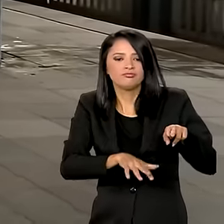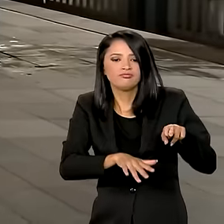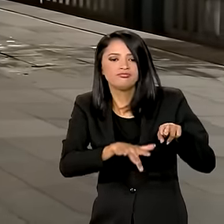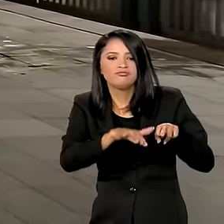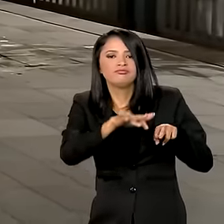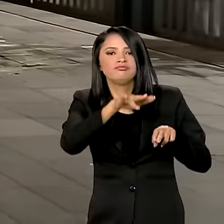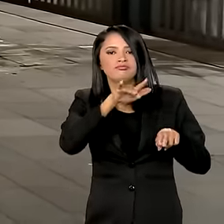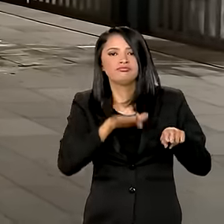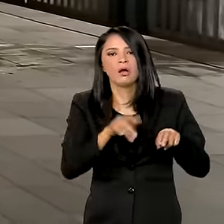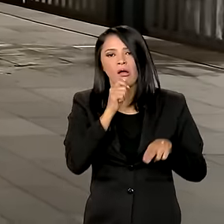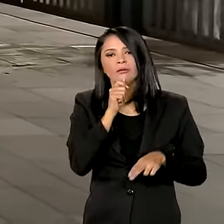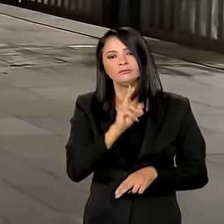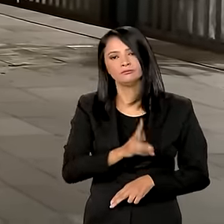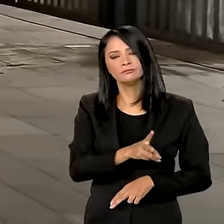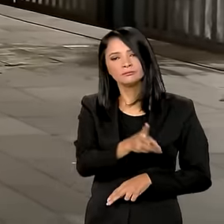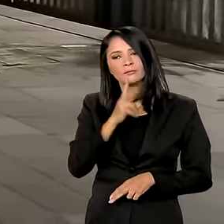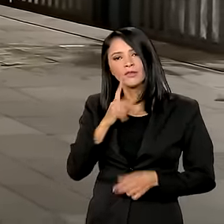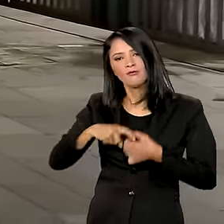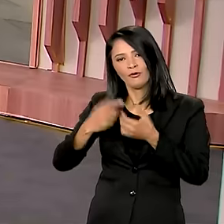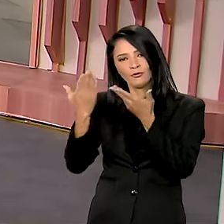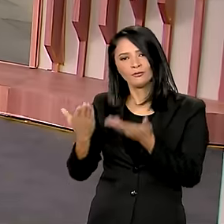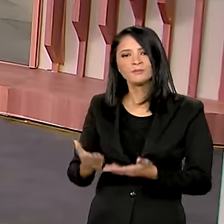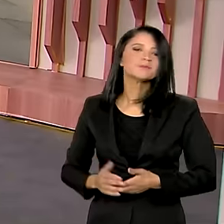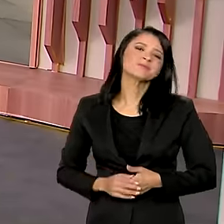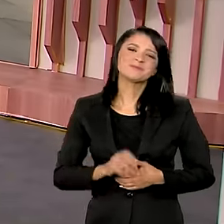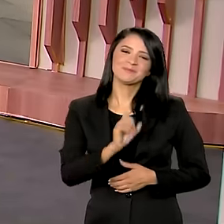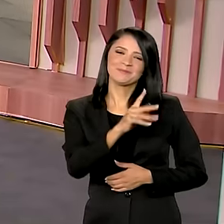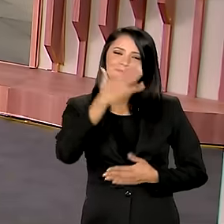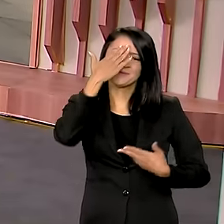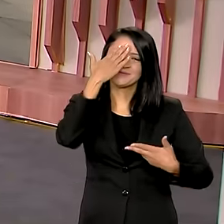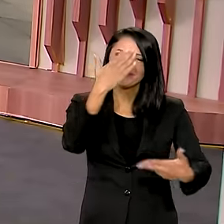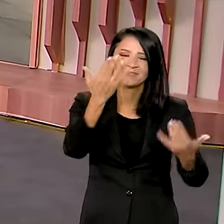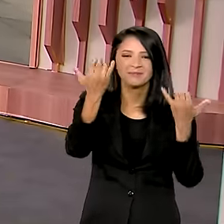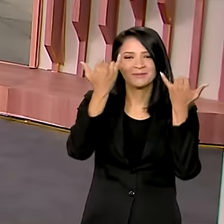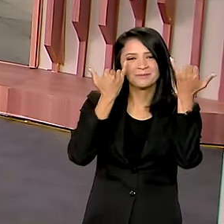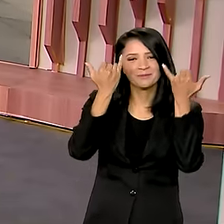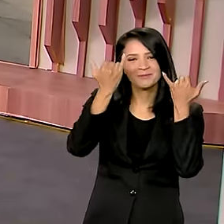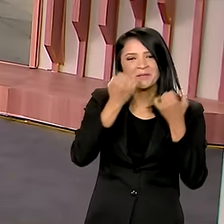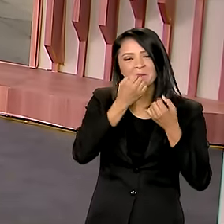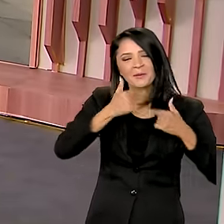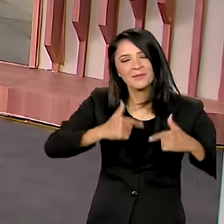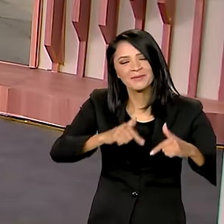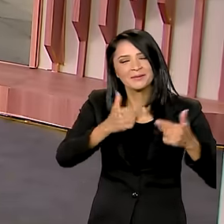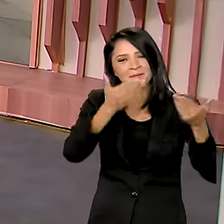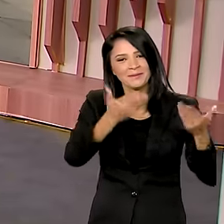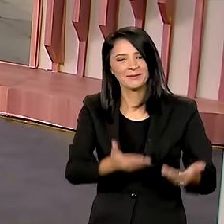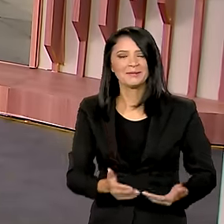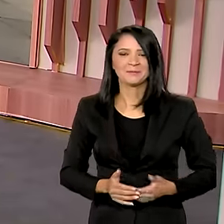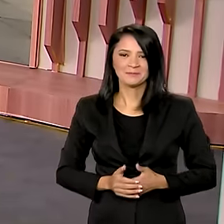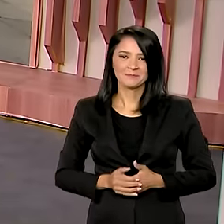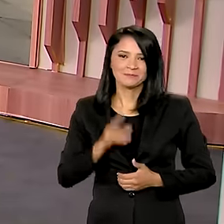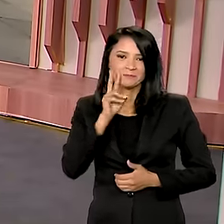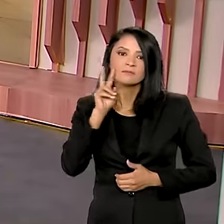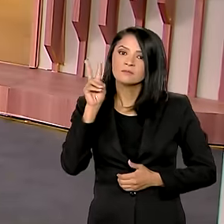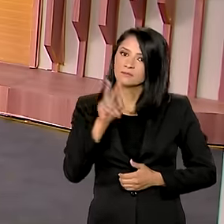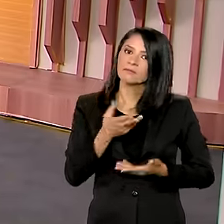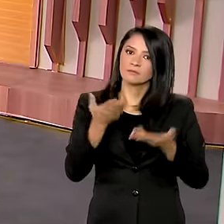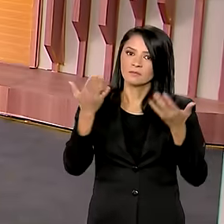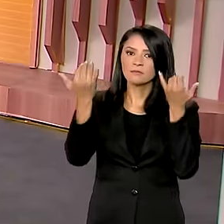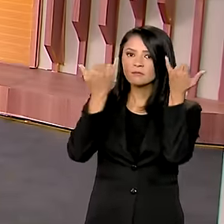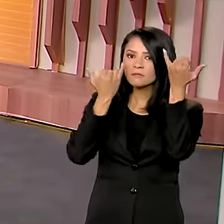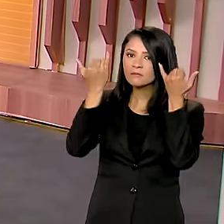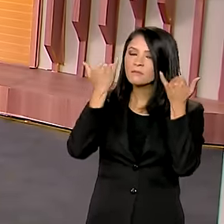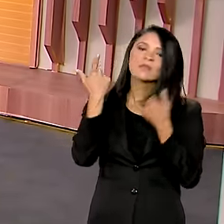portanto, alagadas. Vanessa, volto com você. Ok, Luana, obrigada pelas informações, bom trabalho para você. Você viu aí as